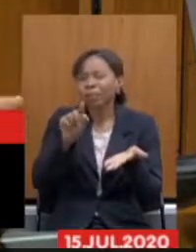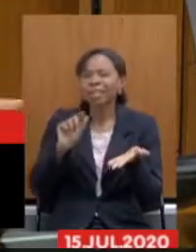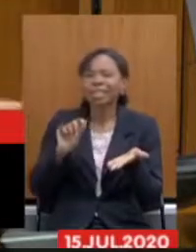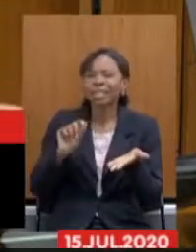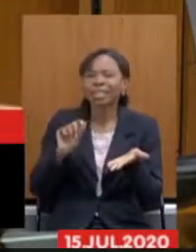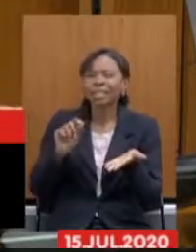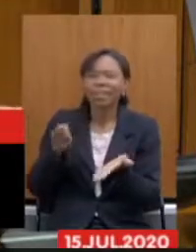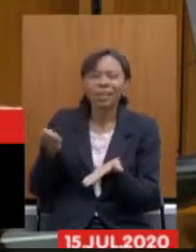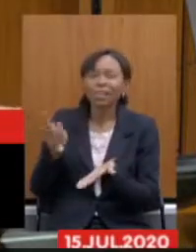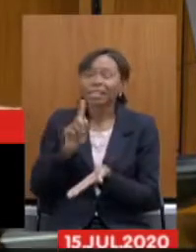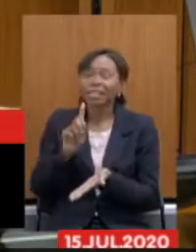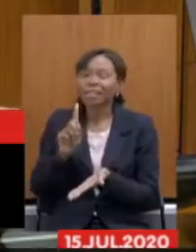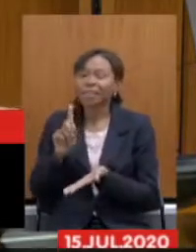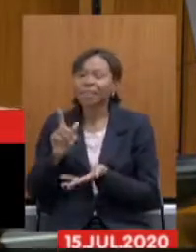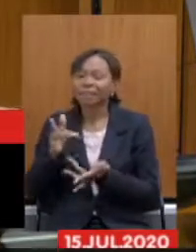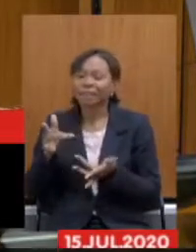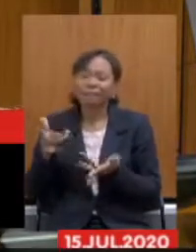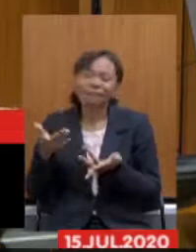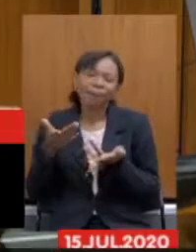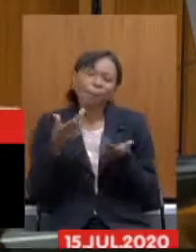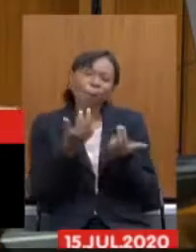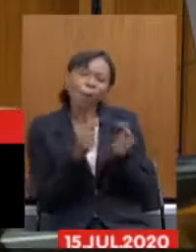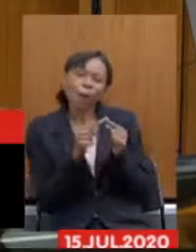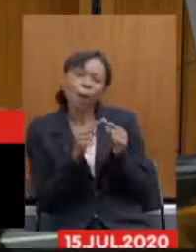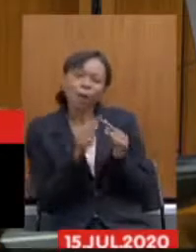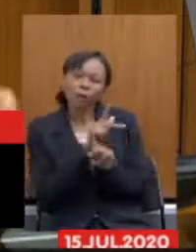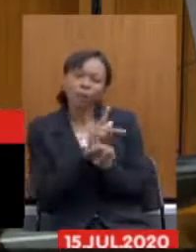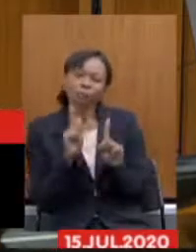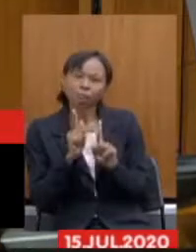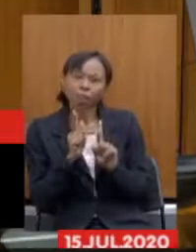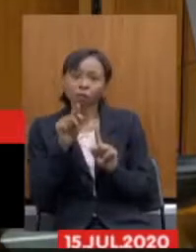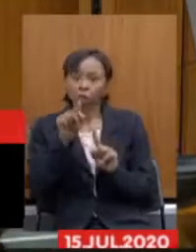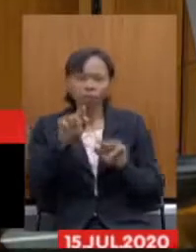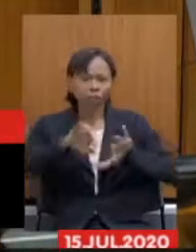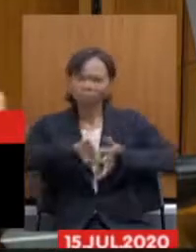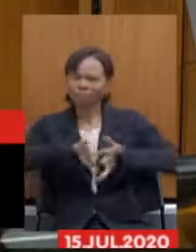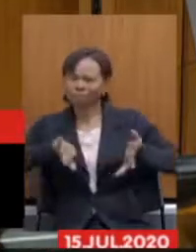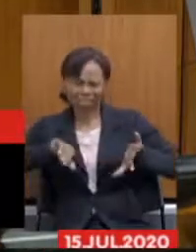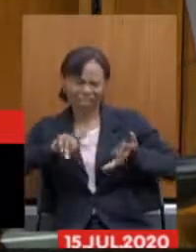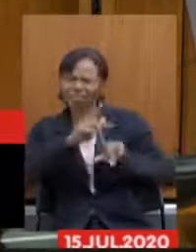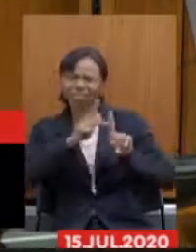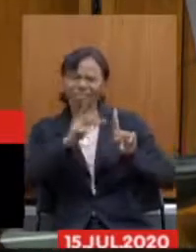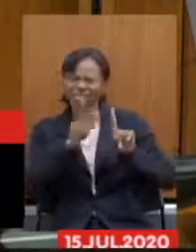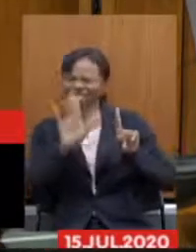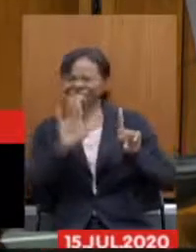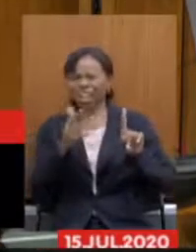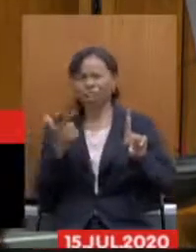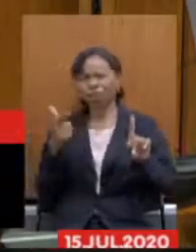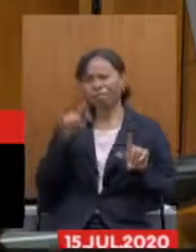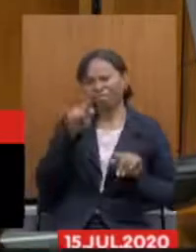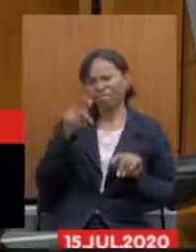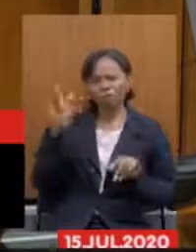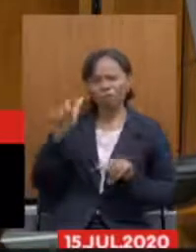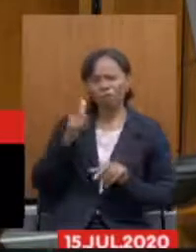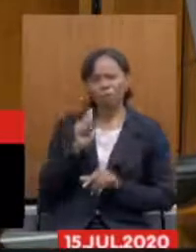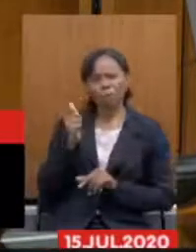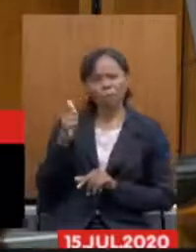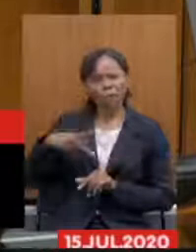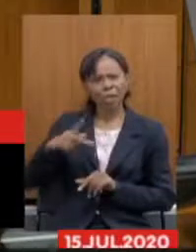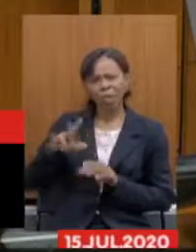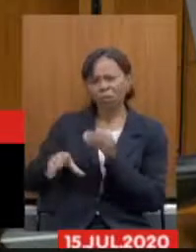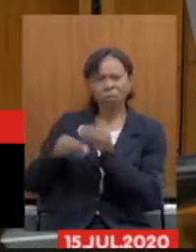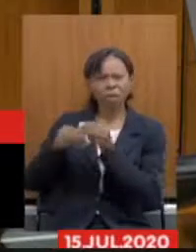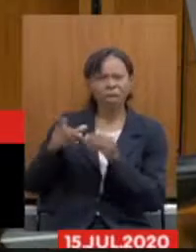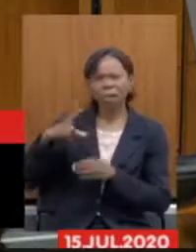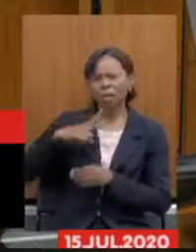que a previdência tem que ser eu vou incentivar você sair dela para você buscar ou uma aposentadoria complementar ou uma aposentadoria